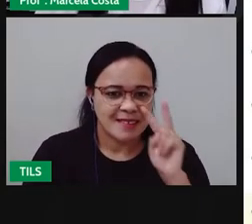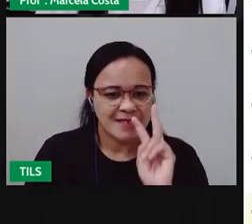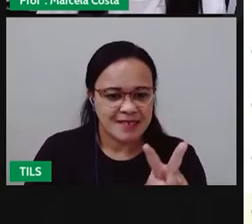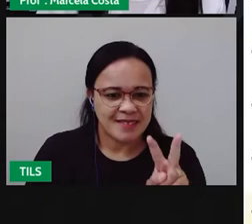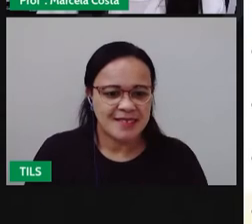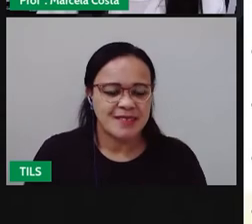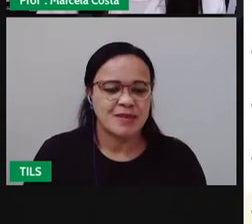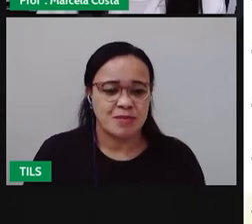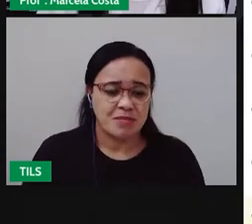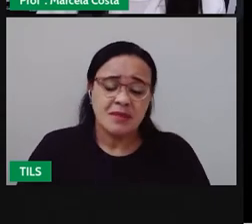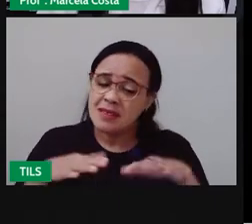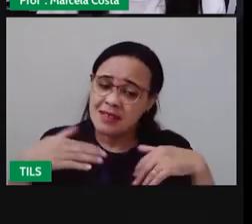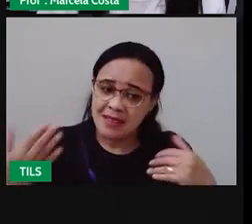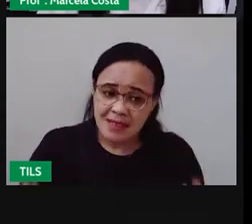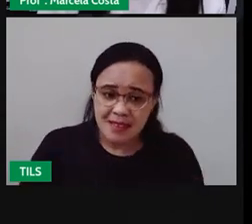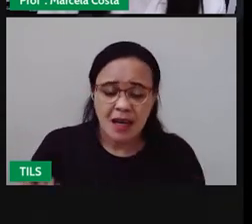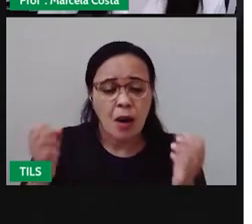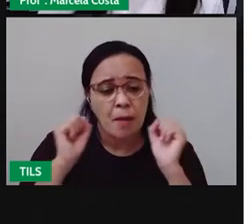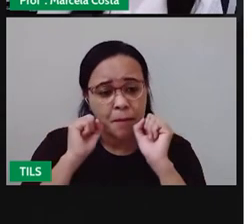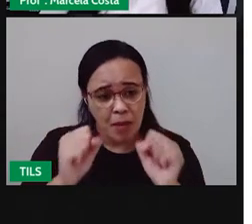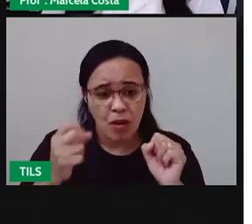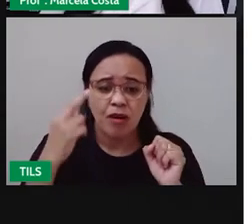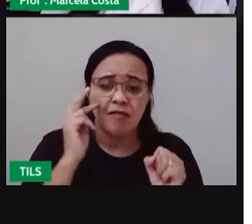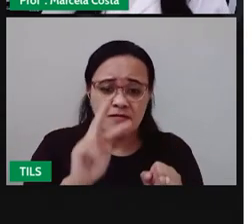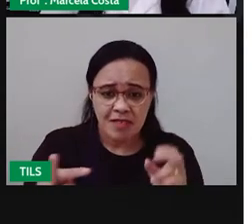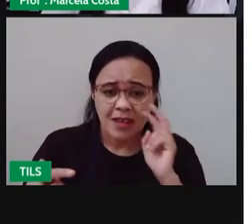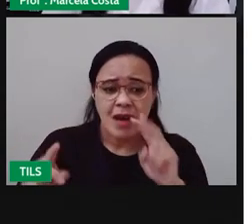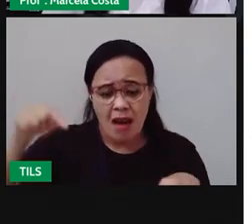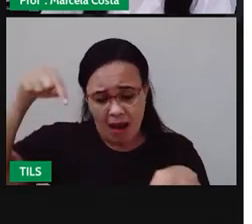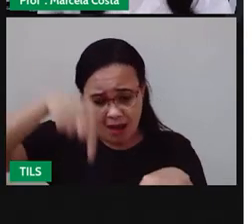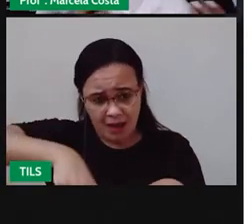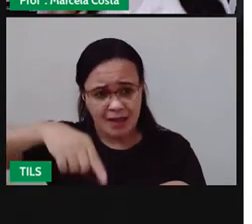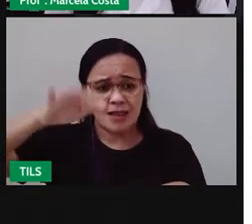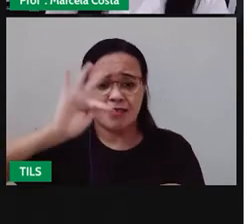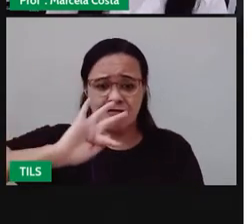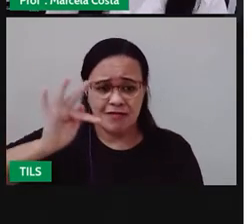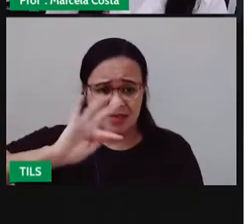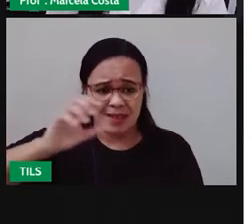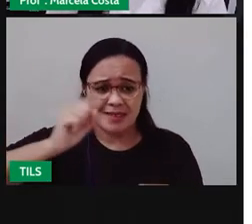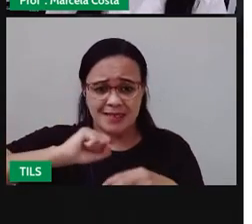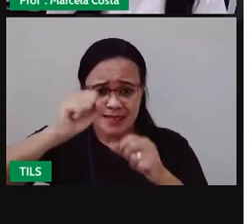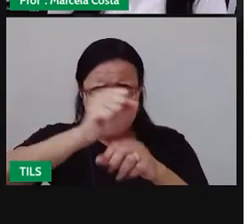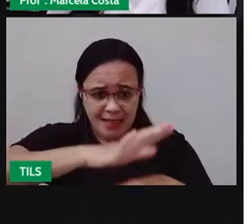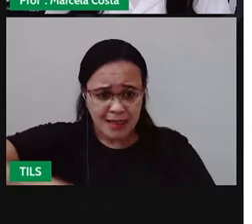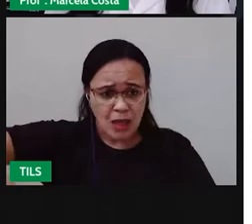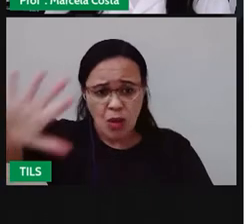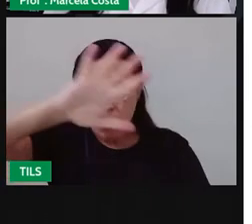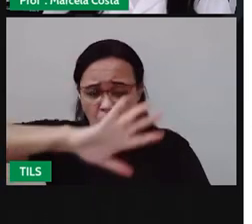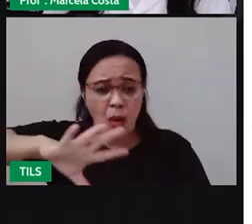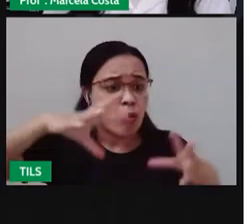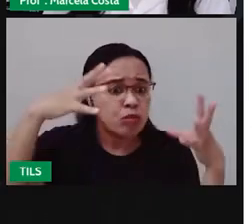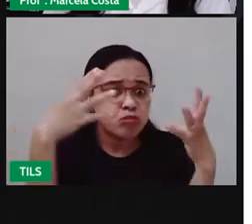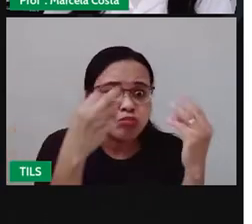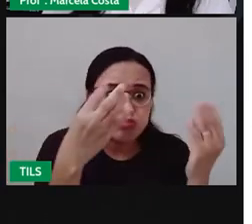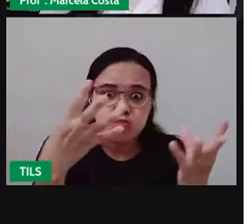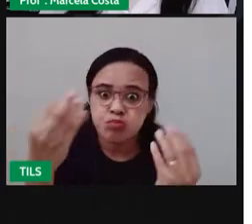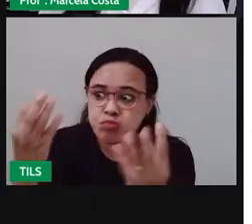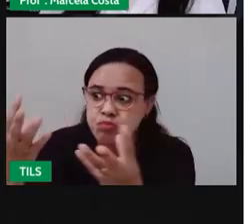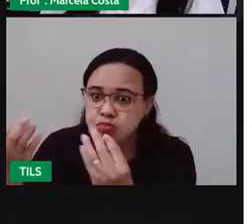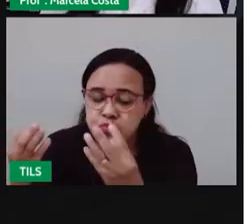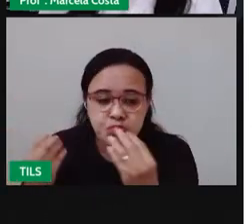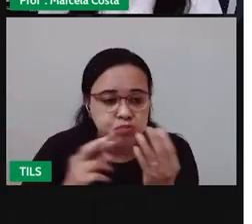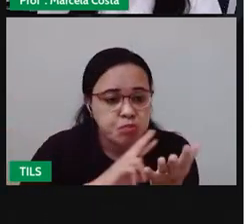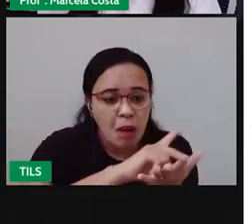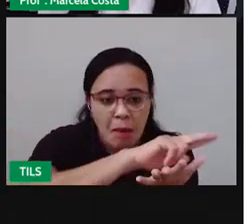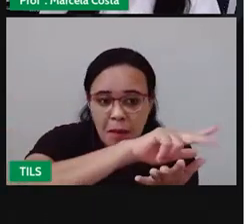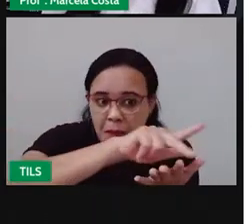que realmente nessa região aqui de Feira de Santana tem uma diversidade de plantas e que